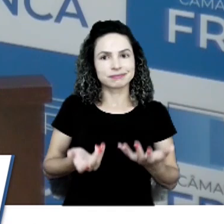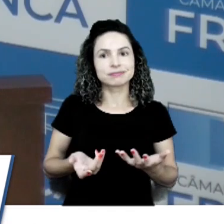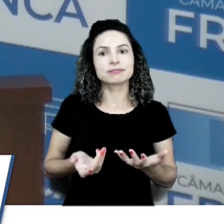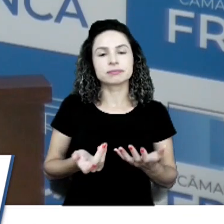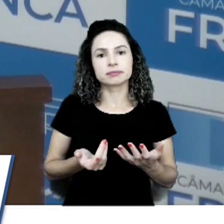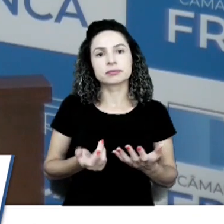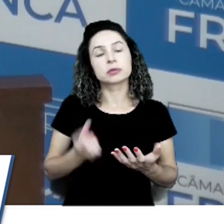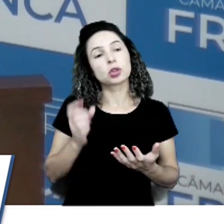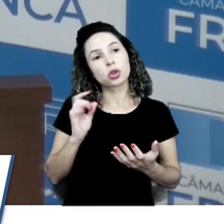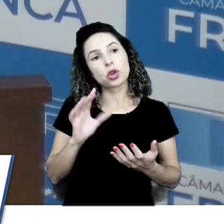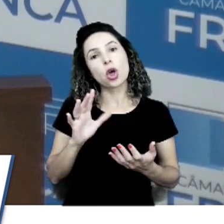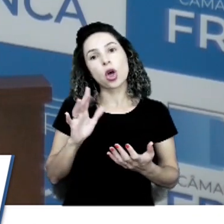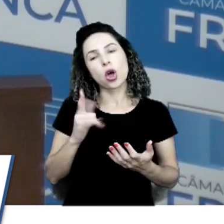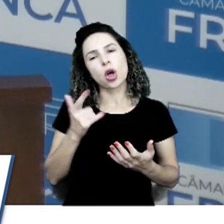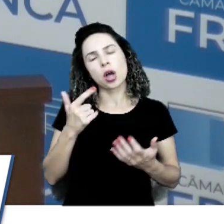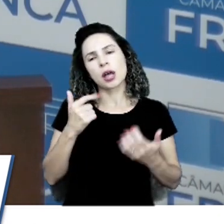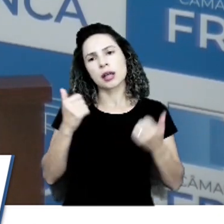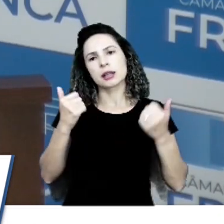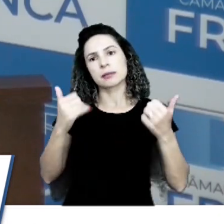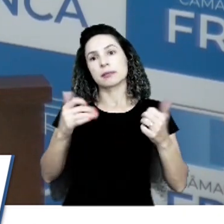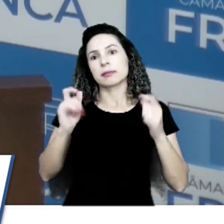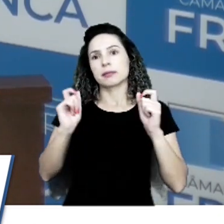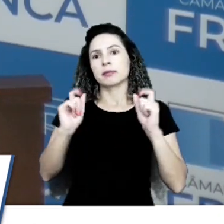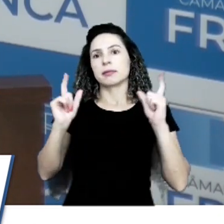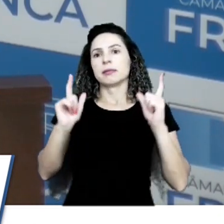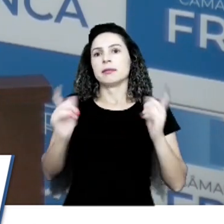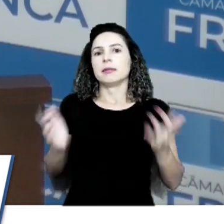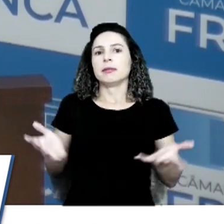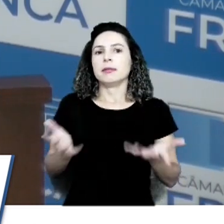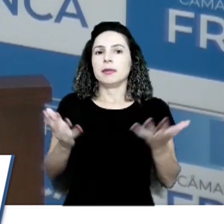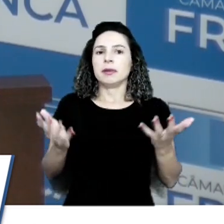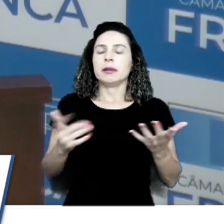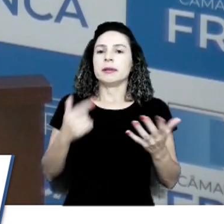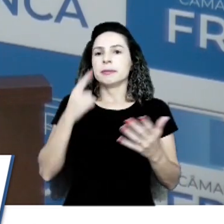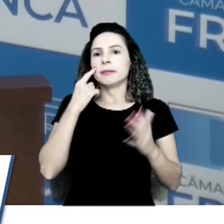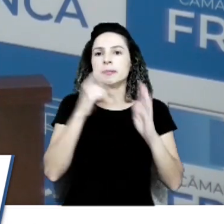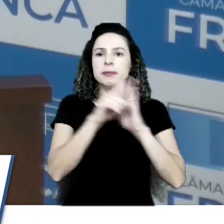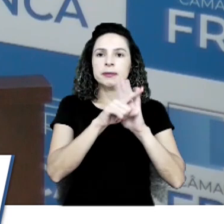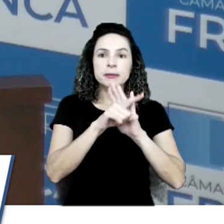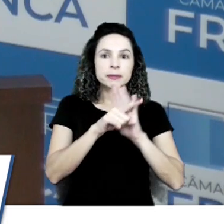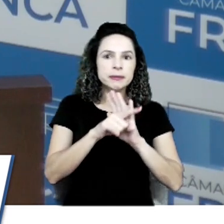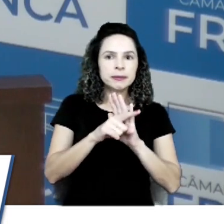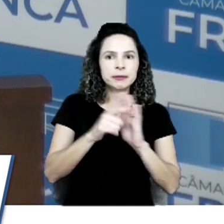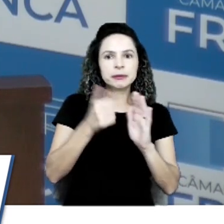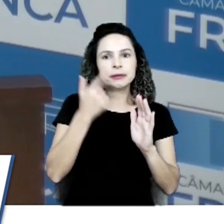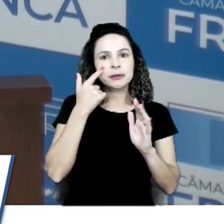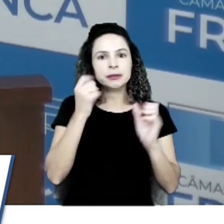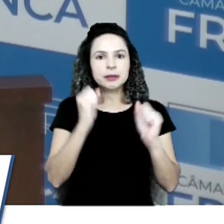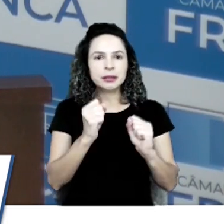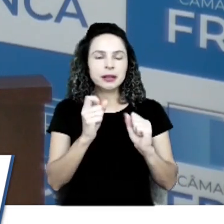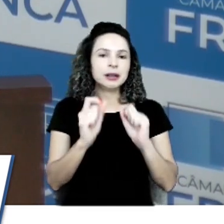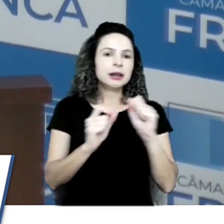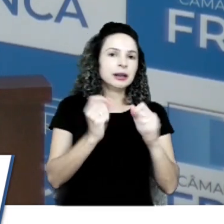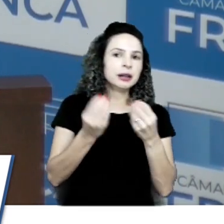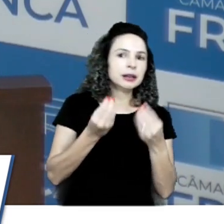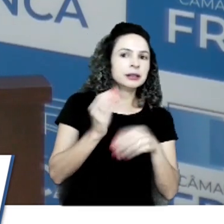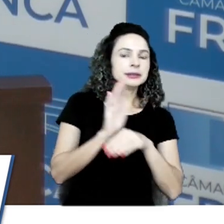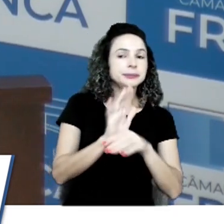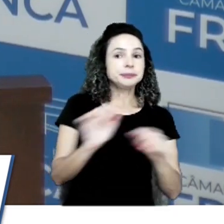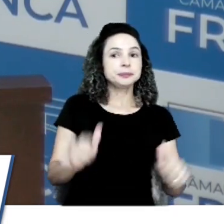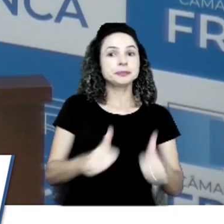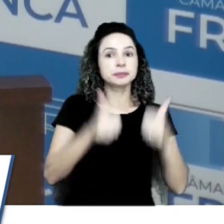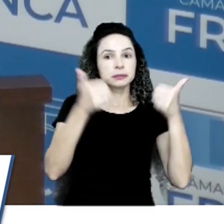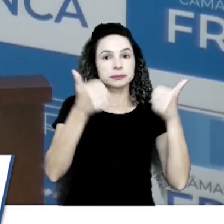realmente trazendo aqui como um alerta, para verificar essa situação, para ver o que pode fazer para estar melhorando lá para os